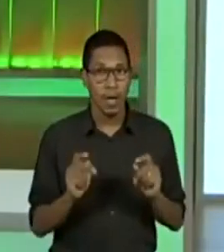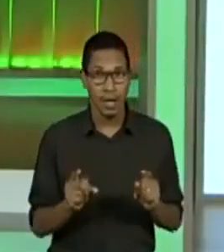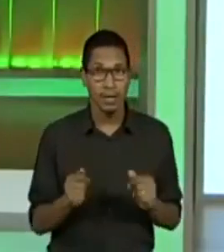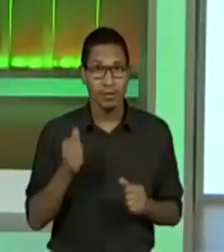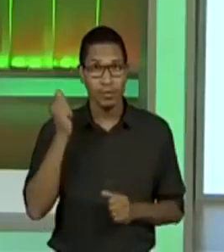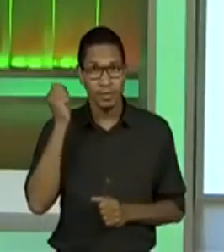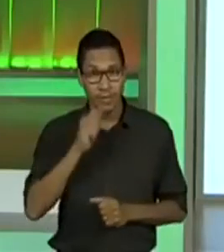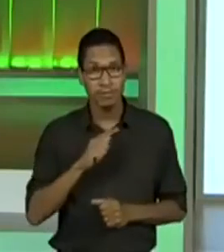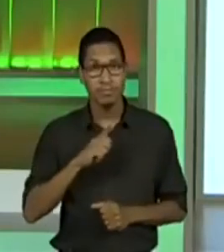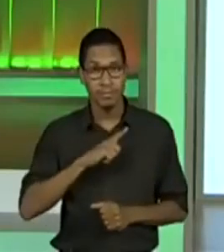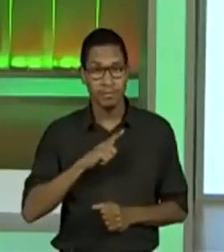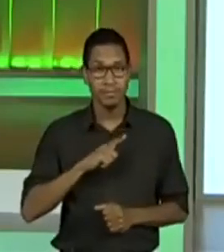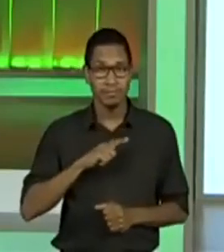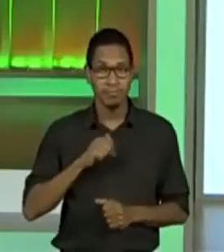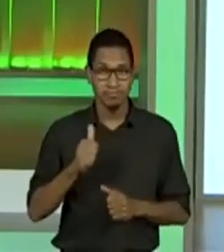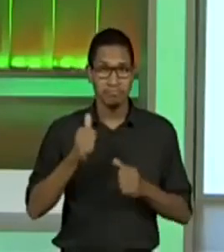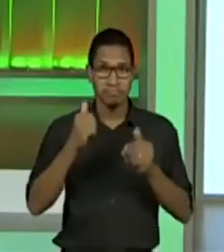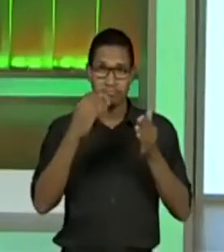finalizar.